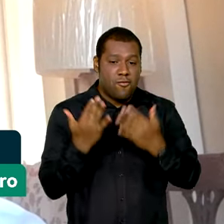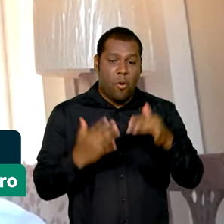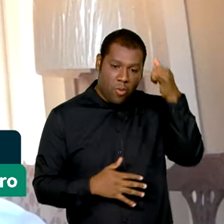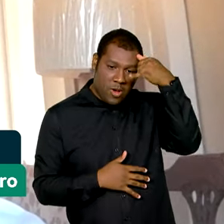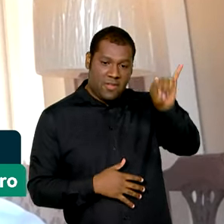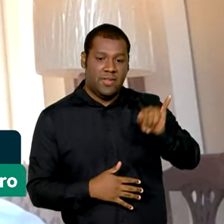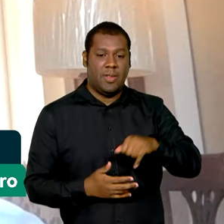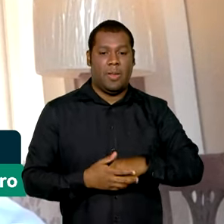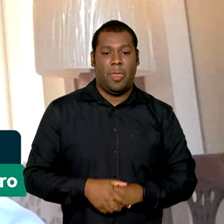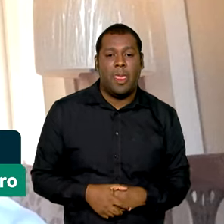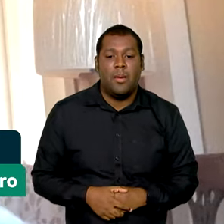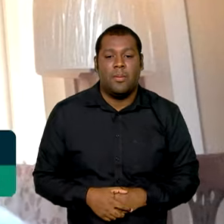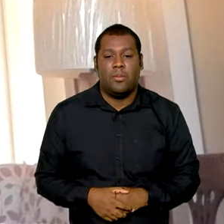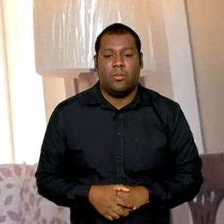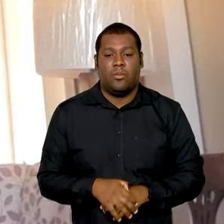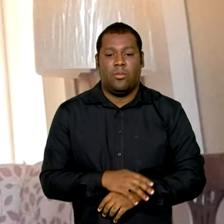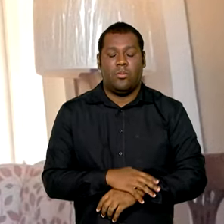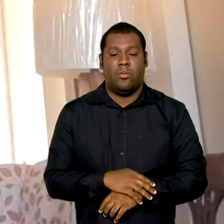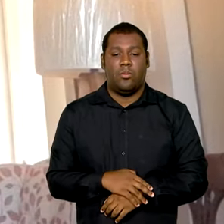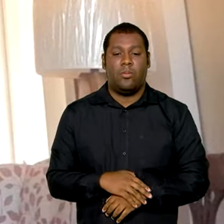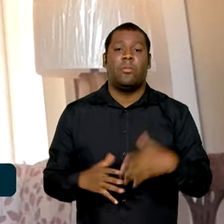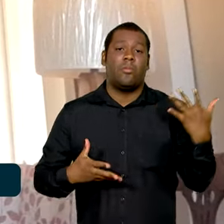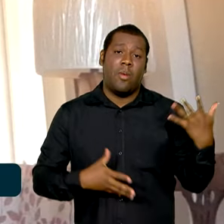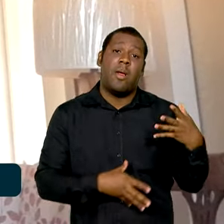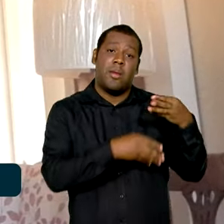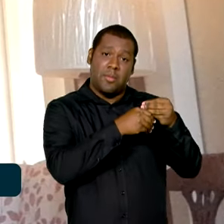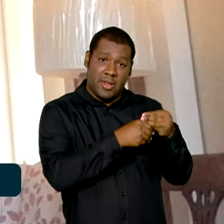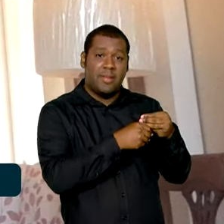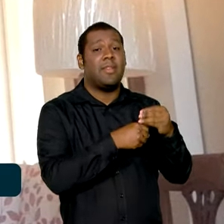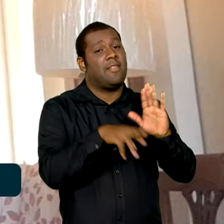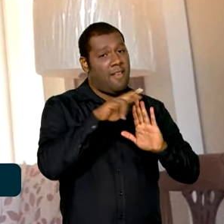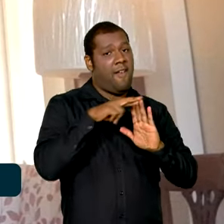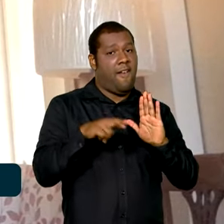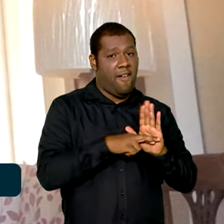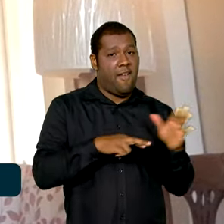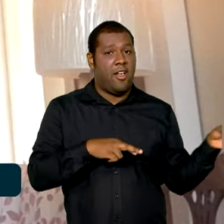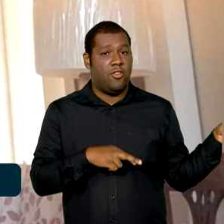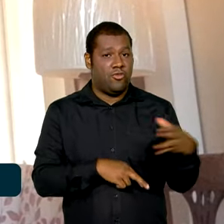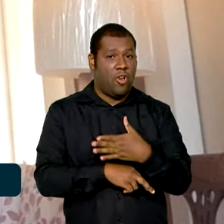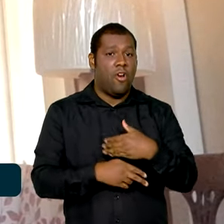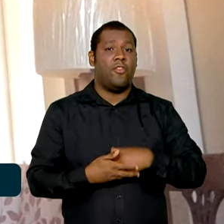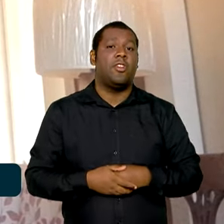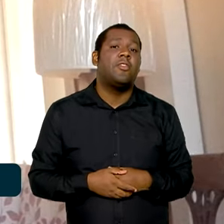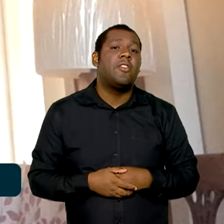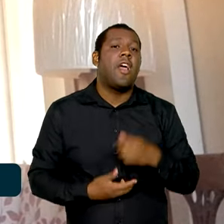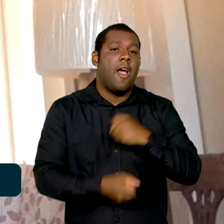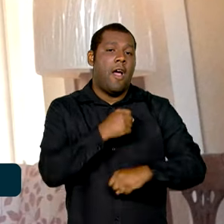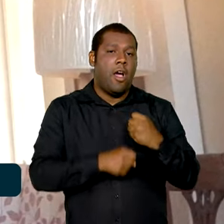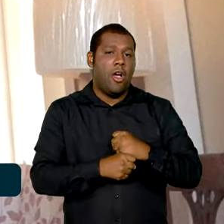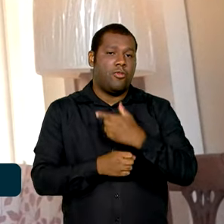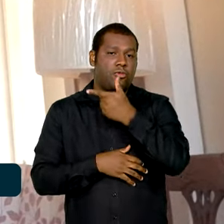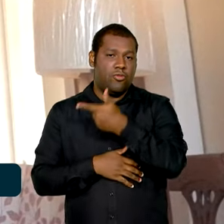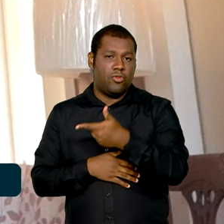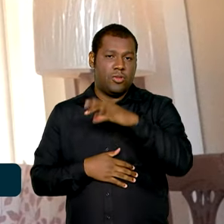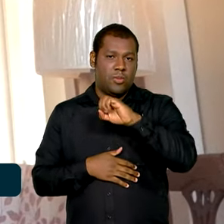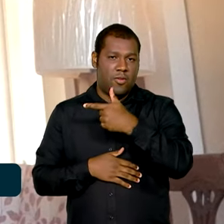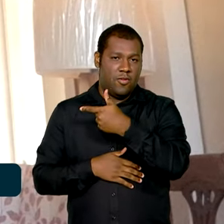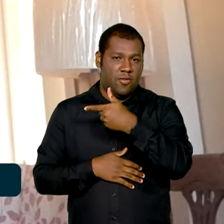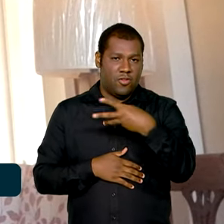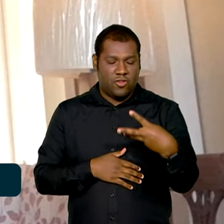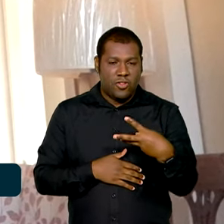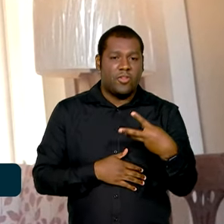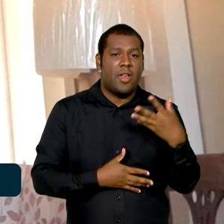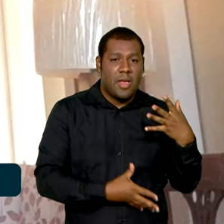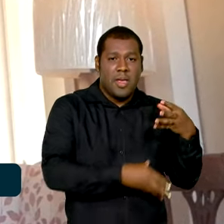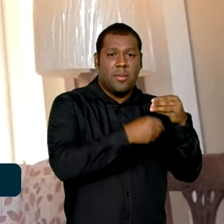Uma das melhorias que foi implementada nessa regulamentação, com publicação de 2023, tem a ver com a